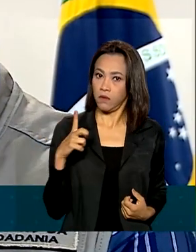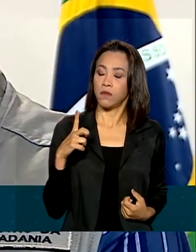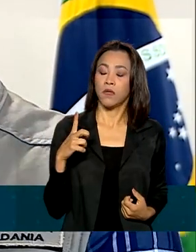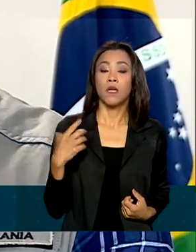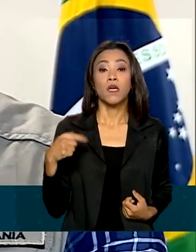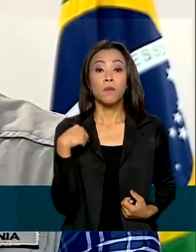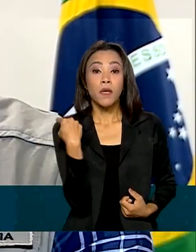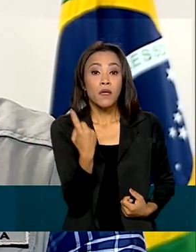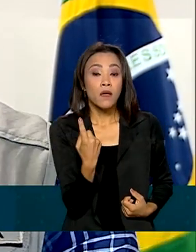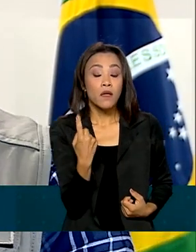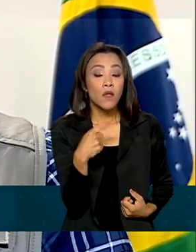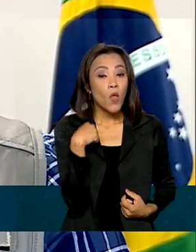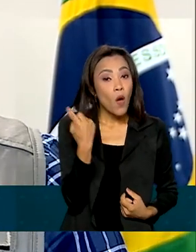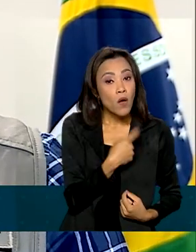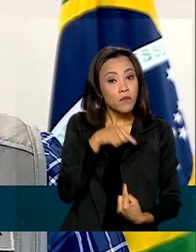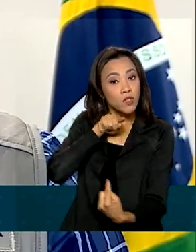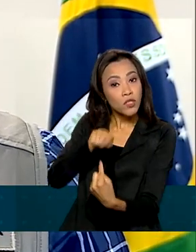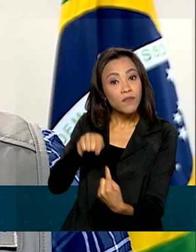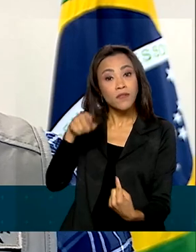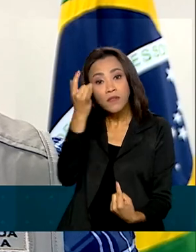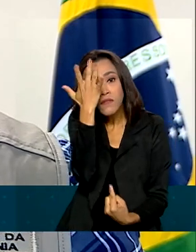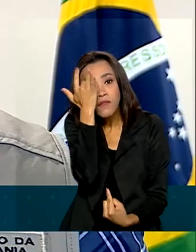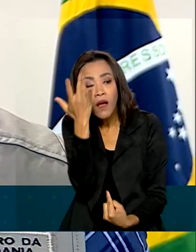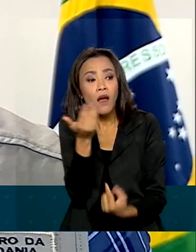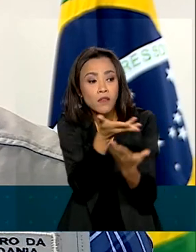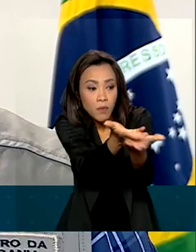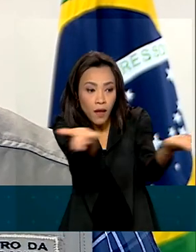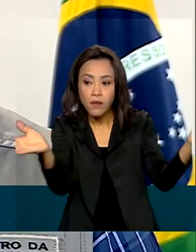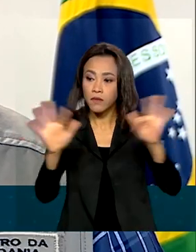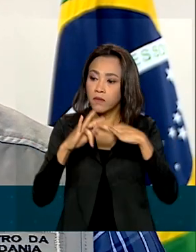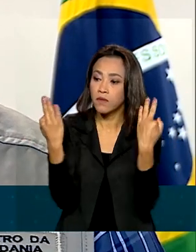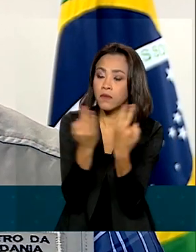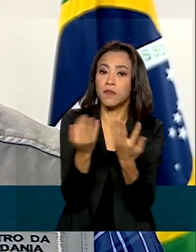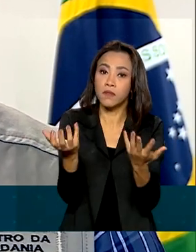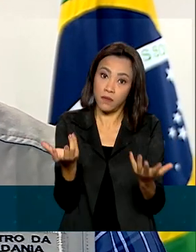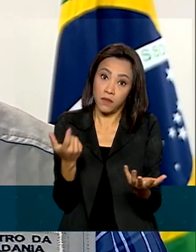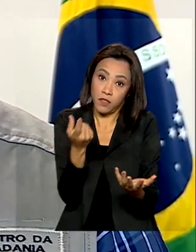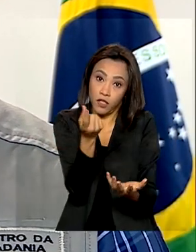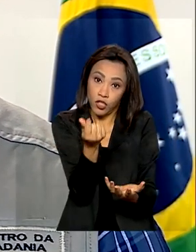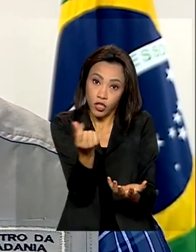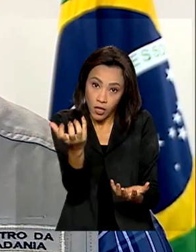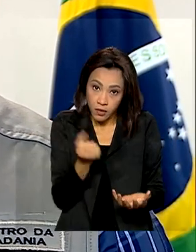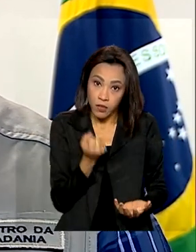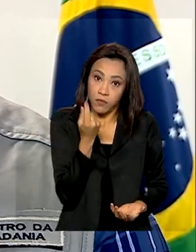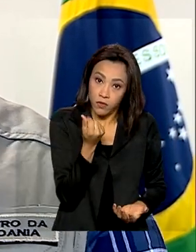facilite o dia a dia dessas famílias que recebem o benefício do Auxílio Brasil.